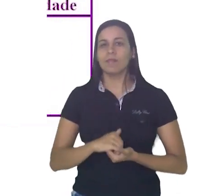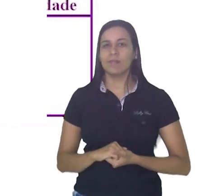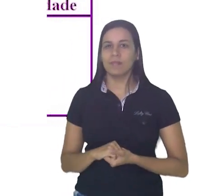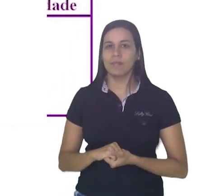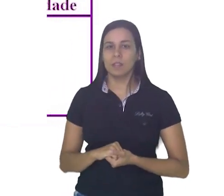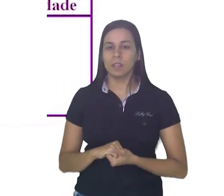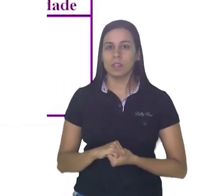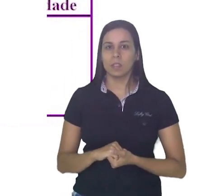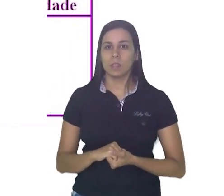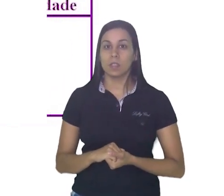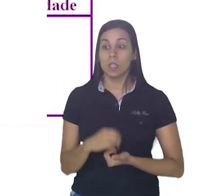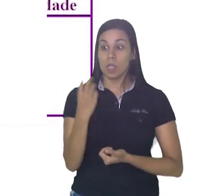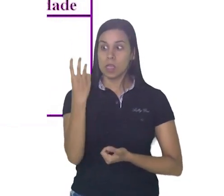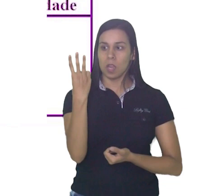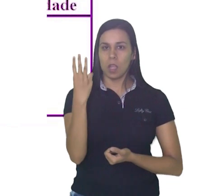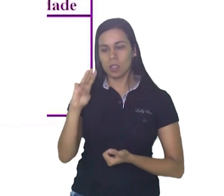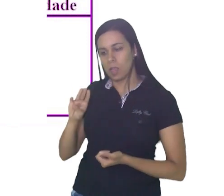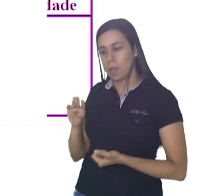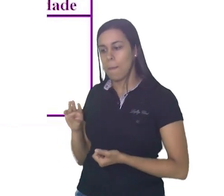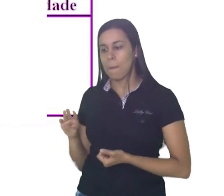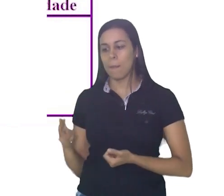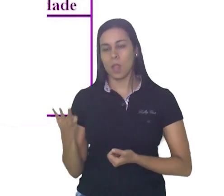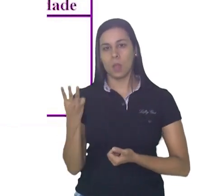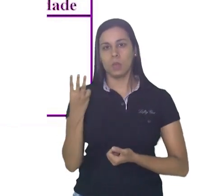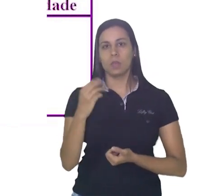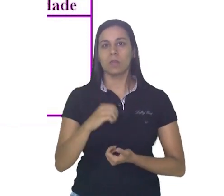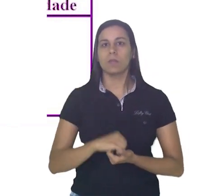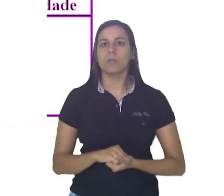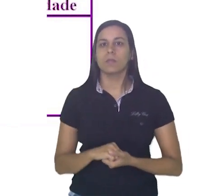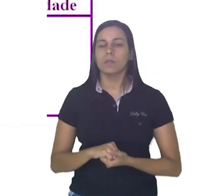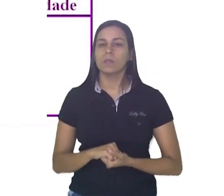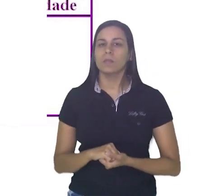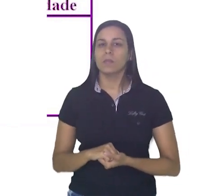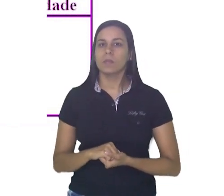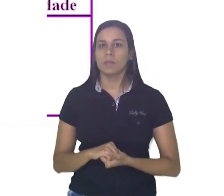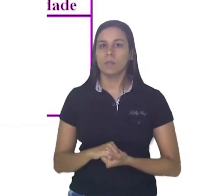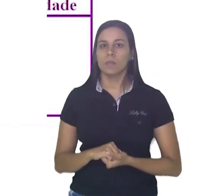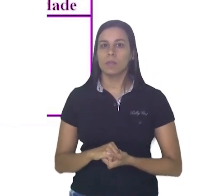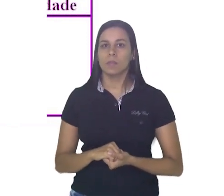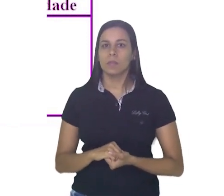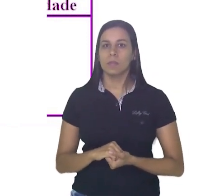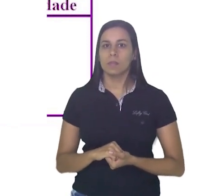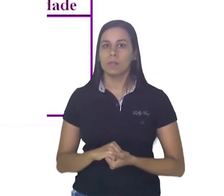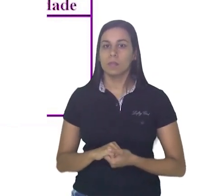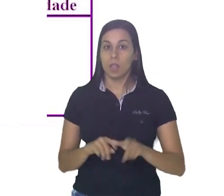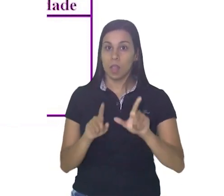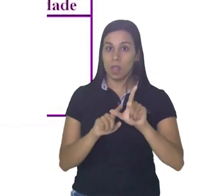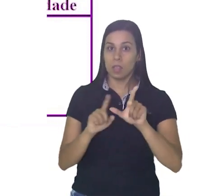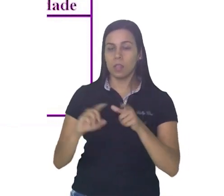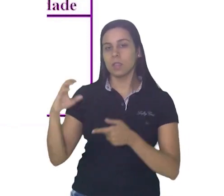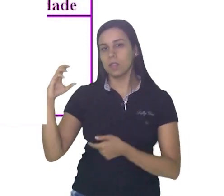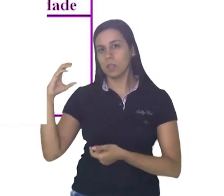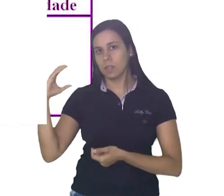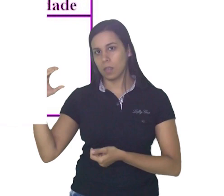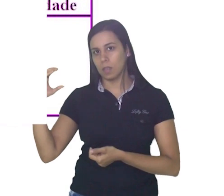Aí nós temos a representação de 3 milhões em número. Vamos à letra C.